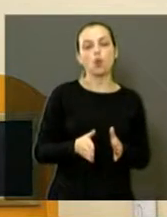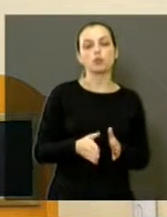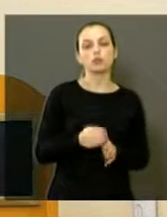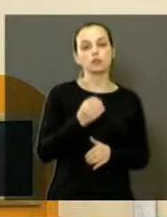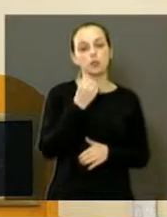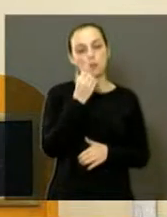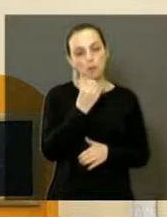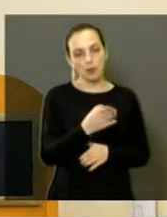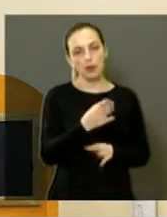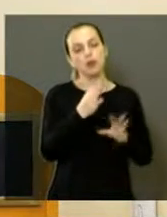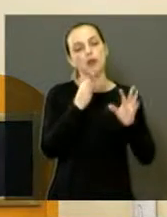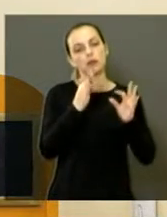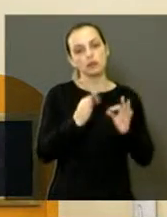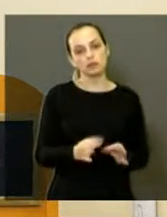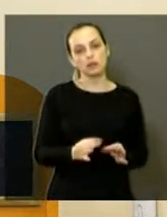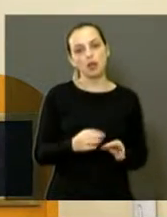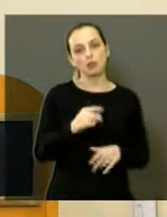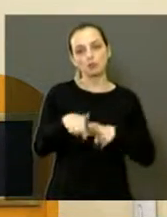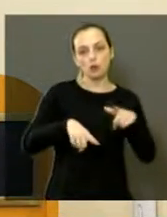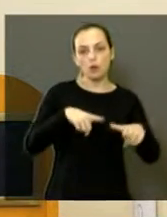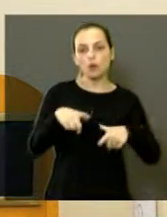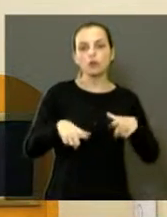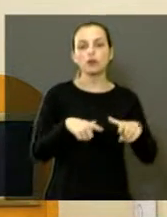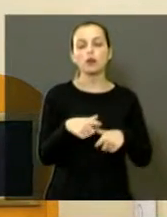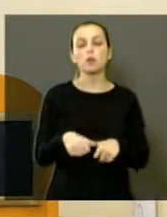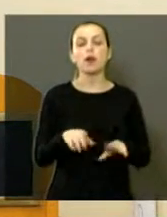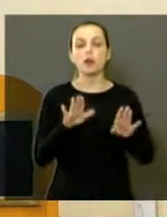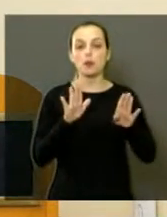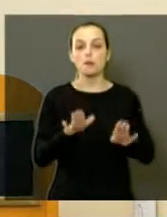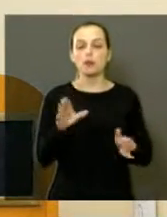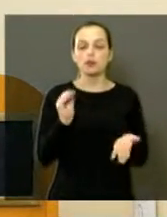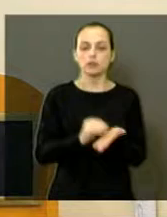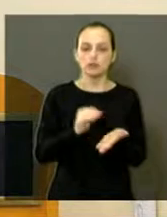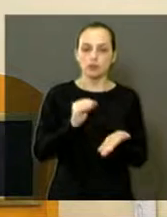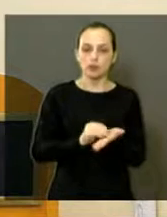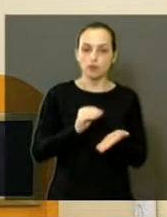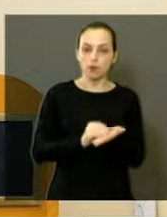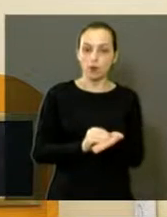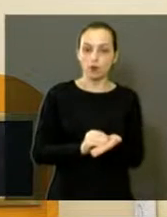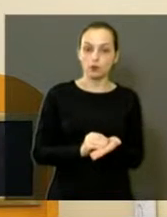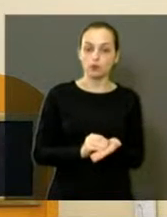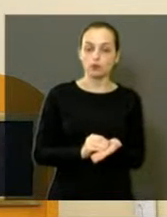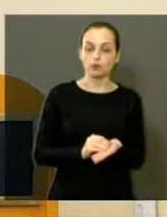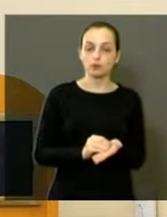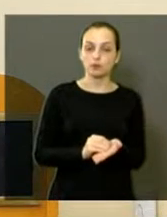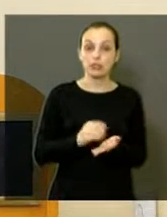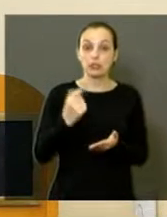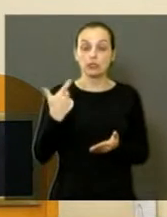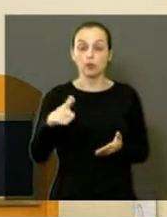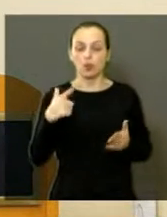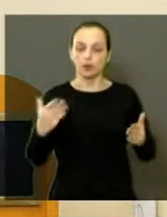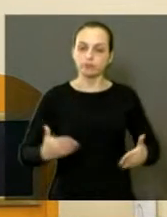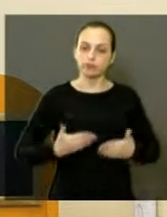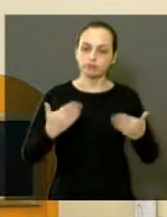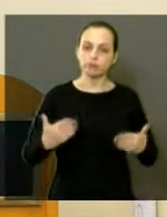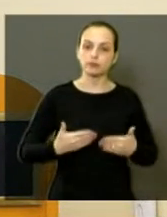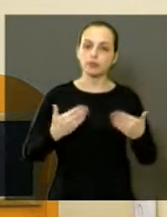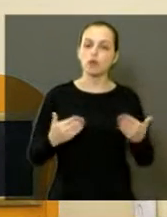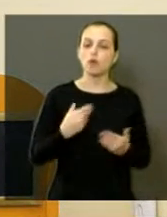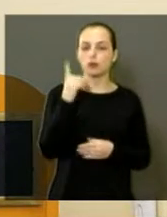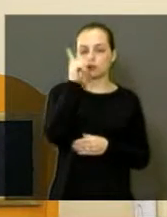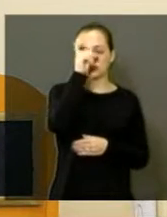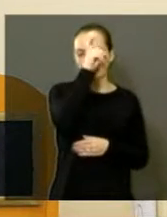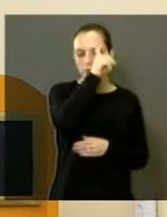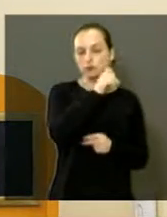feito, mas falta muito ainda. E, sem incentivo, fica difícil o trabalho. É que nem os